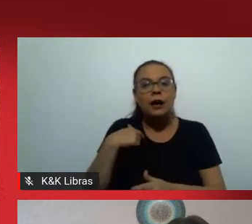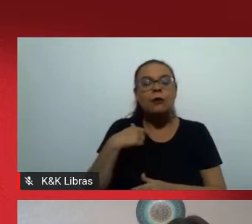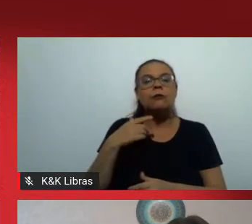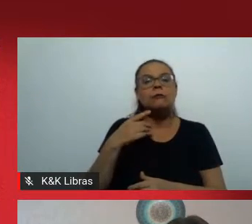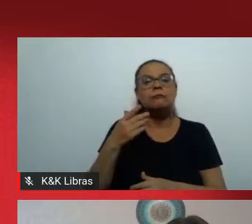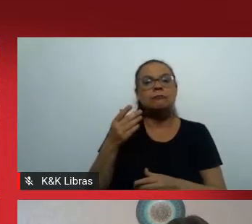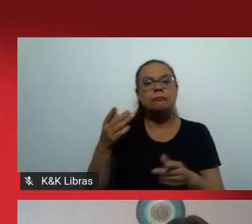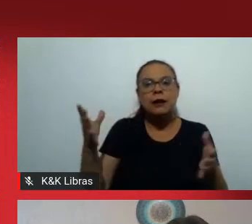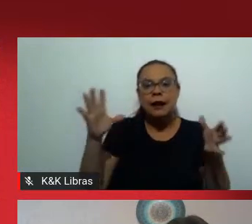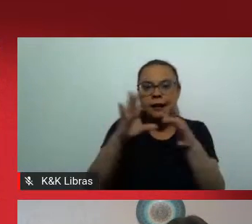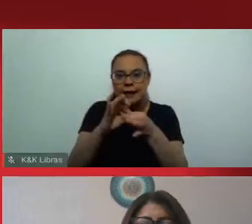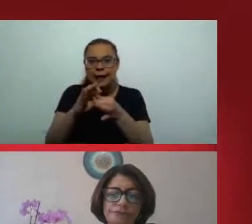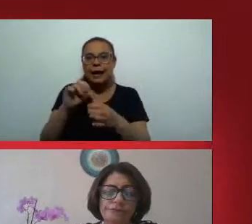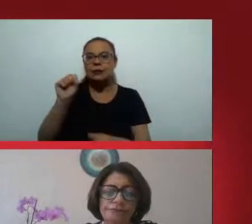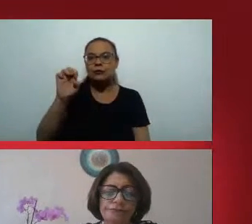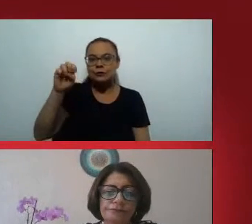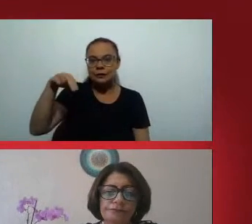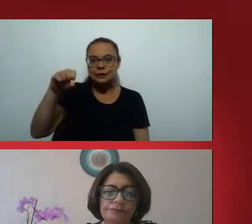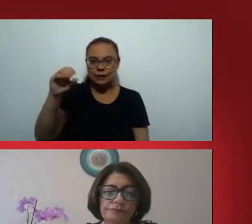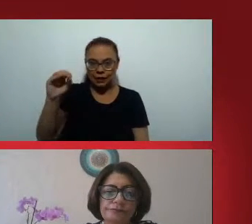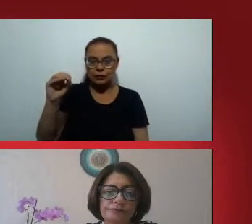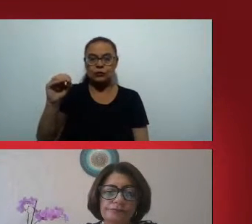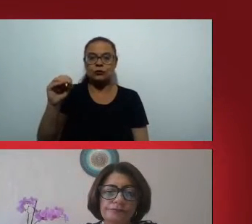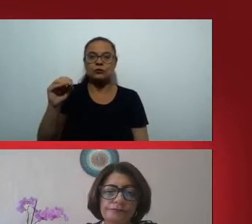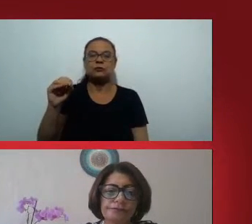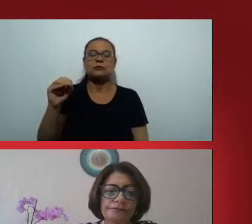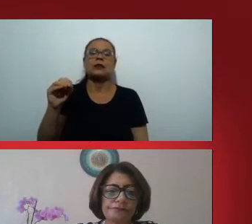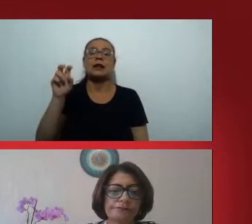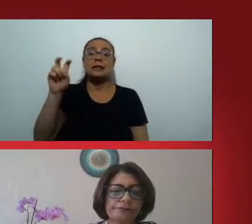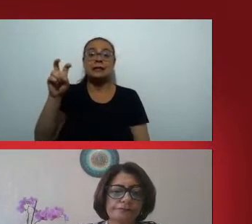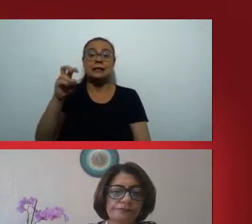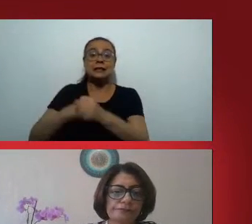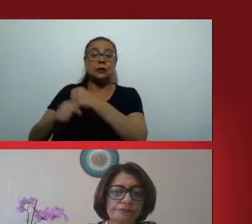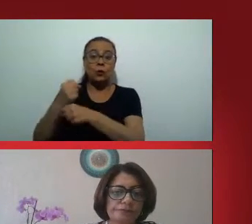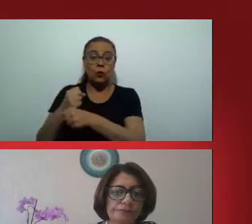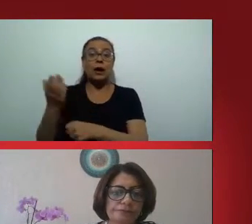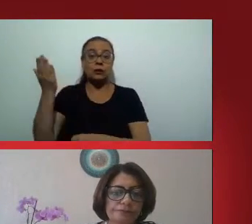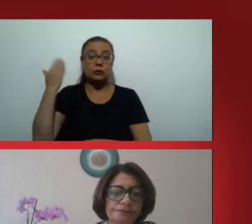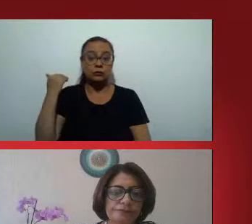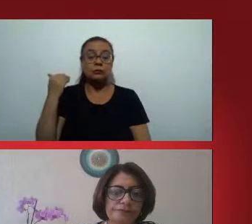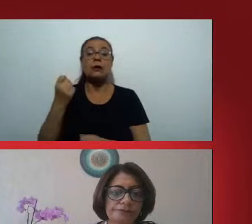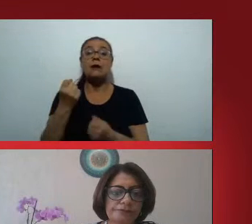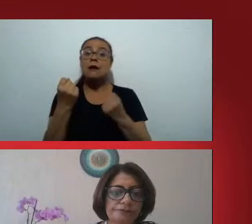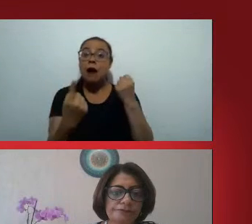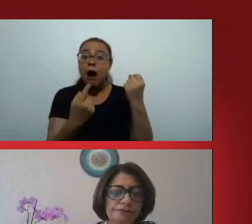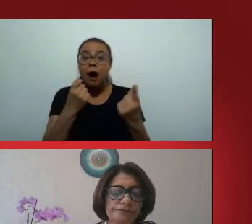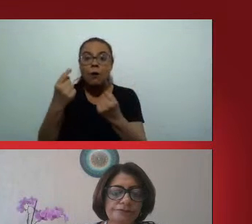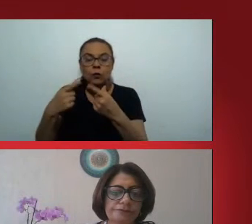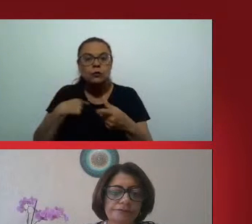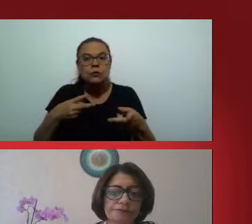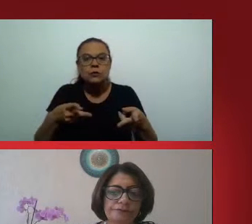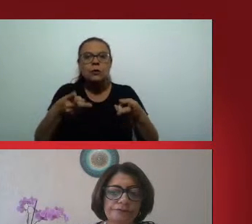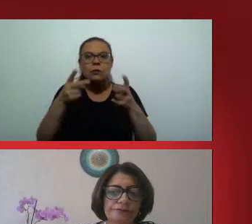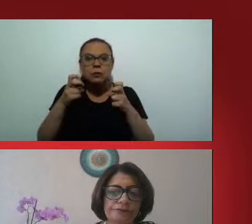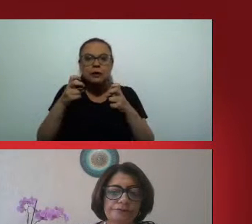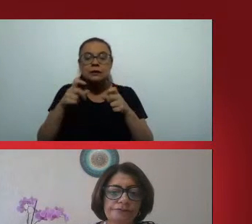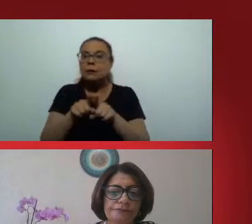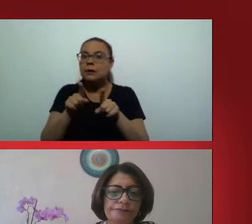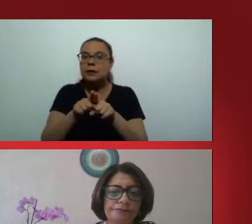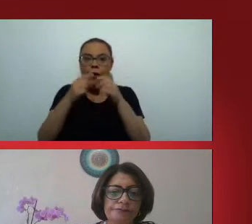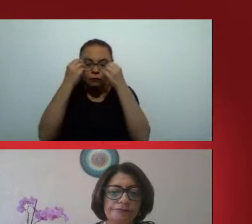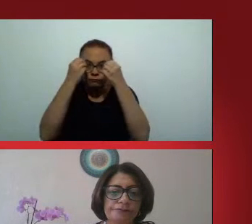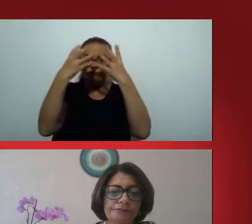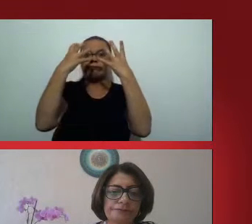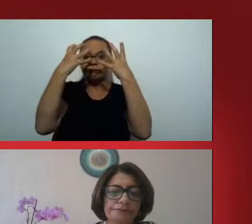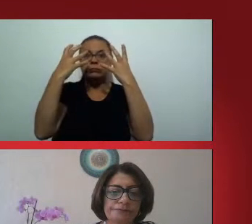nos últimos cinco anos, 2015, 2016, 2017, 2018, 2019, e alguns números saltam aos nossos olhos e talvez